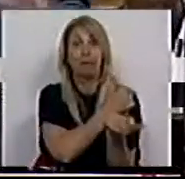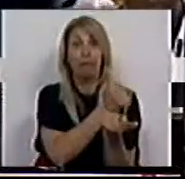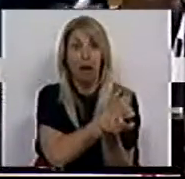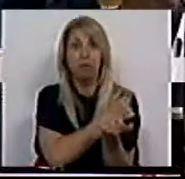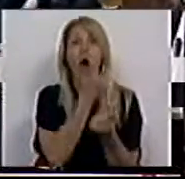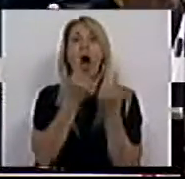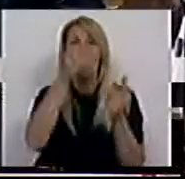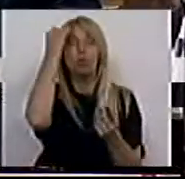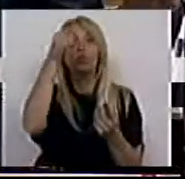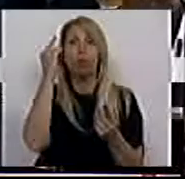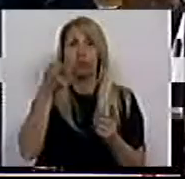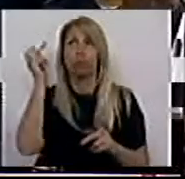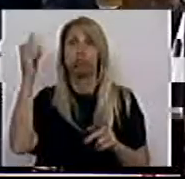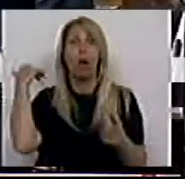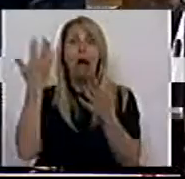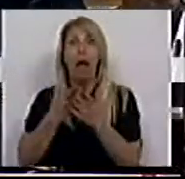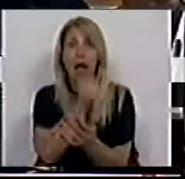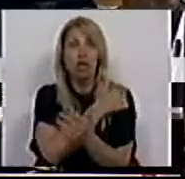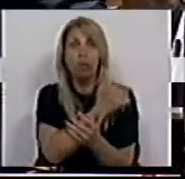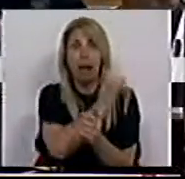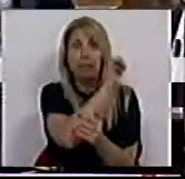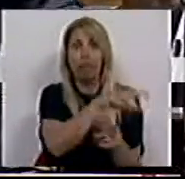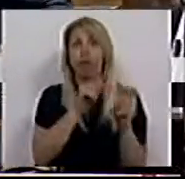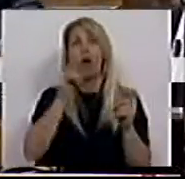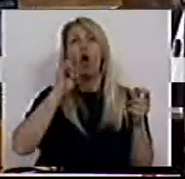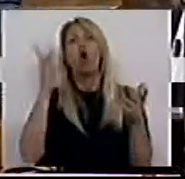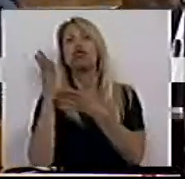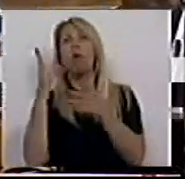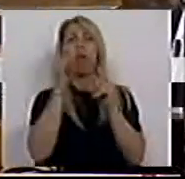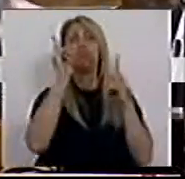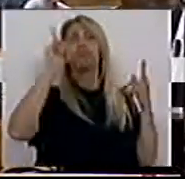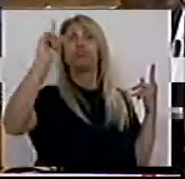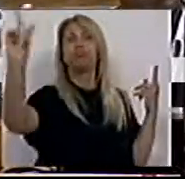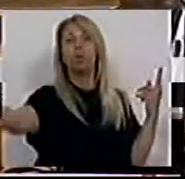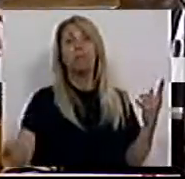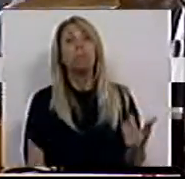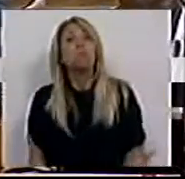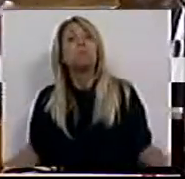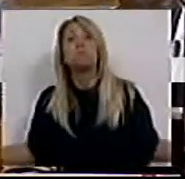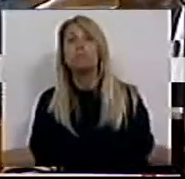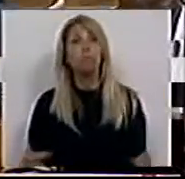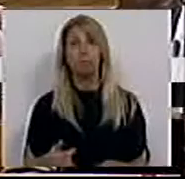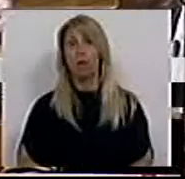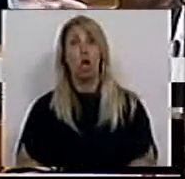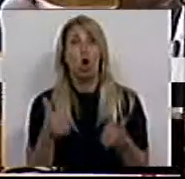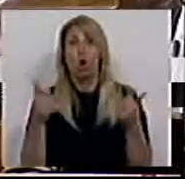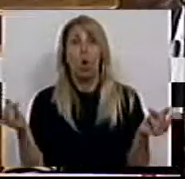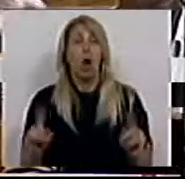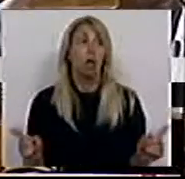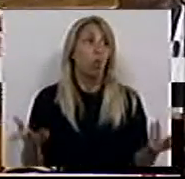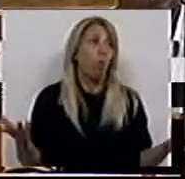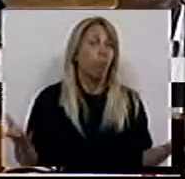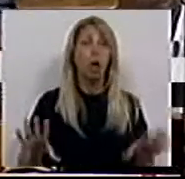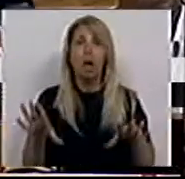últimos anos têm estado afastados delas. E, portanto, isso não teve vencimento, não ganhou a simpatia nem do